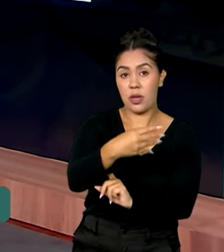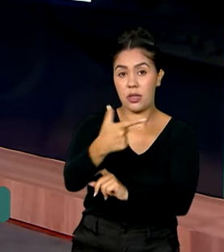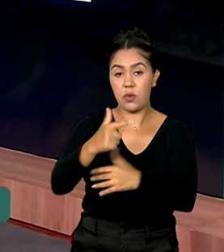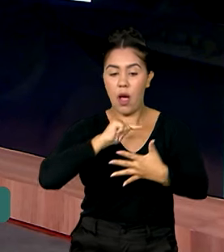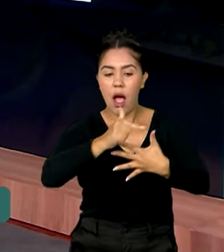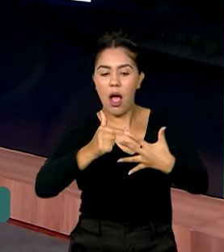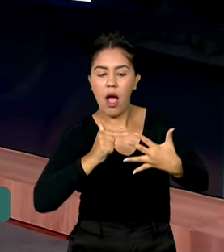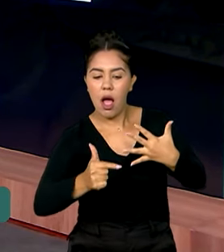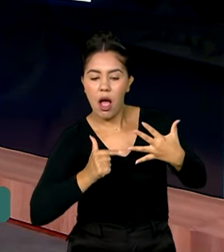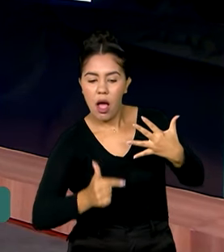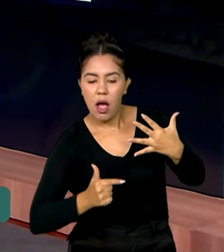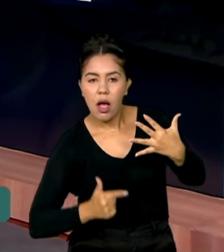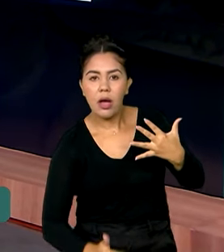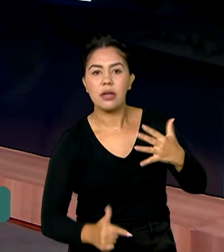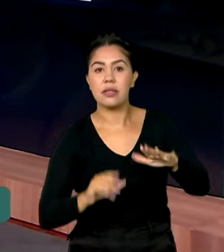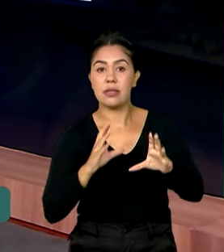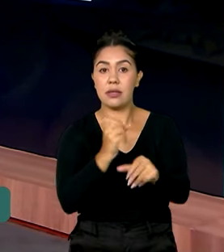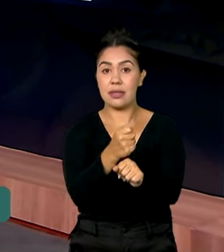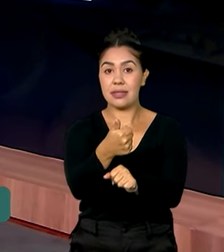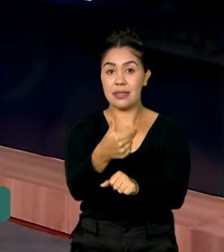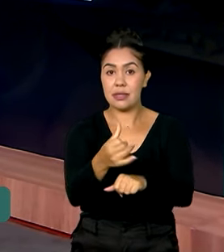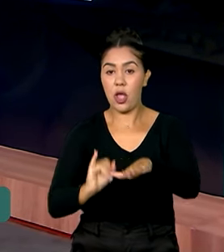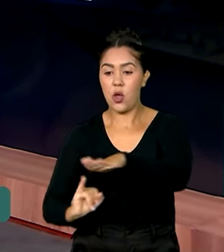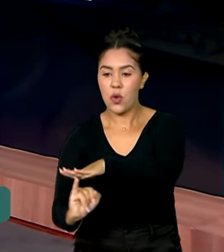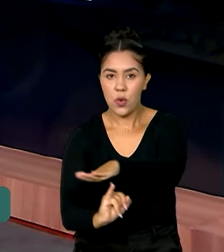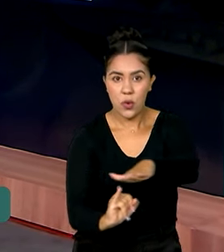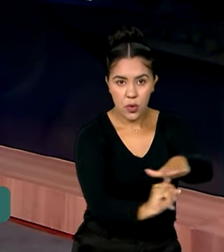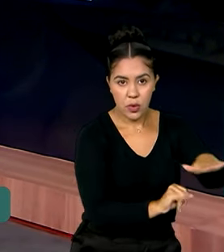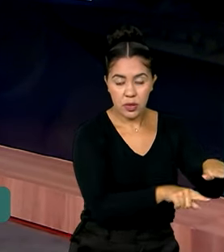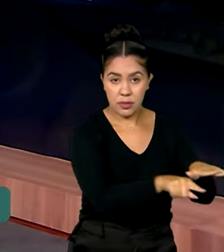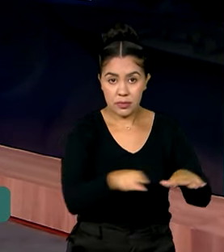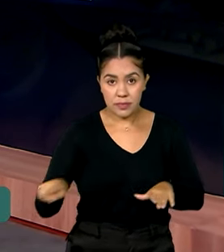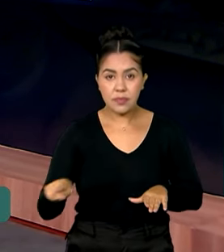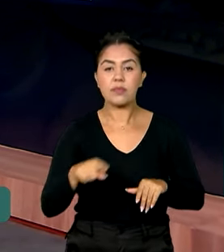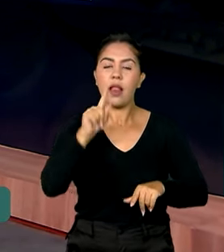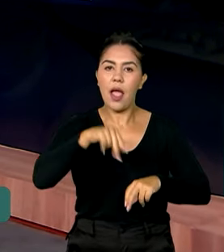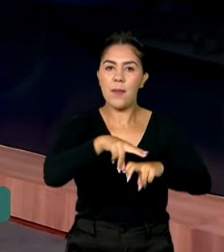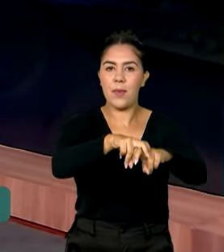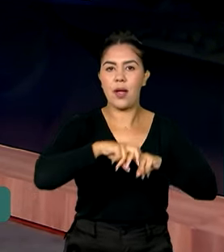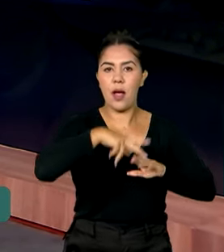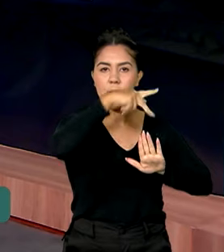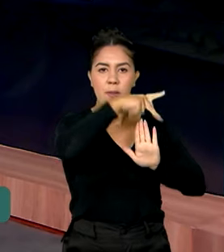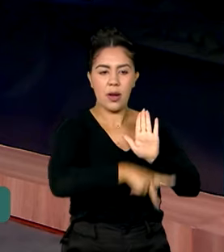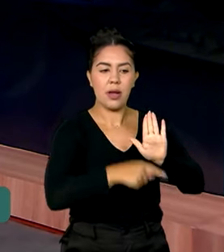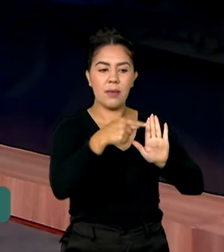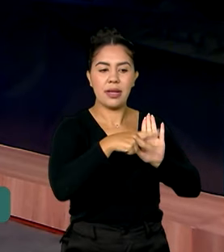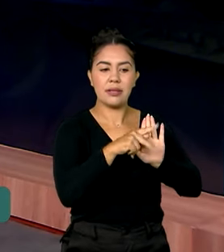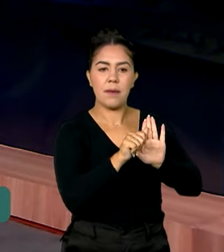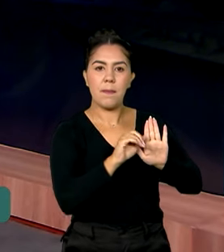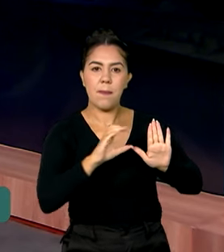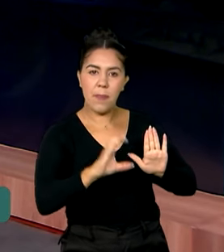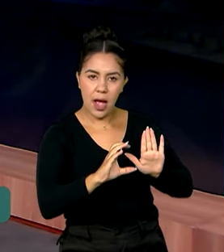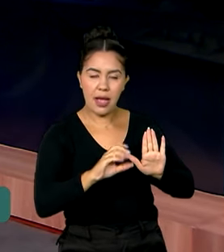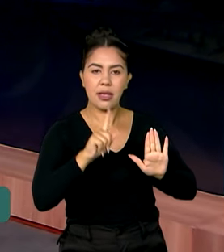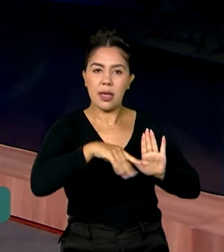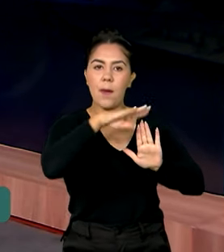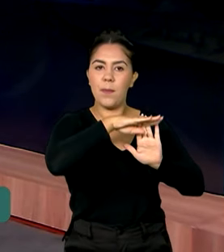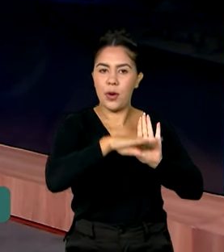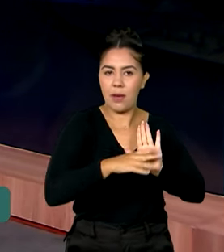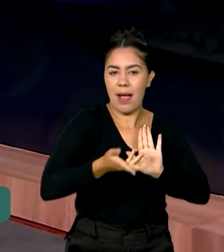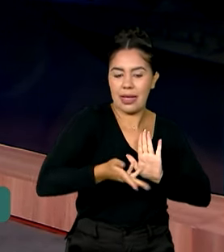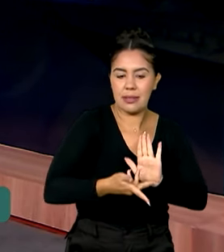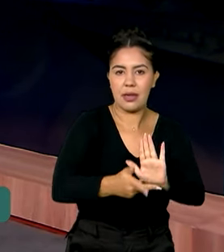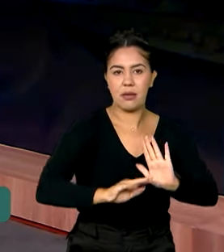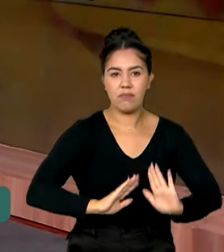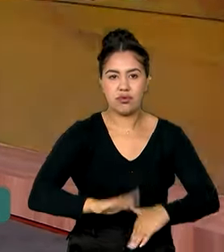de 16 instituições. O recurso, os recursos são do novo PAC, o Programa de Aceleração do